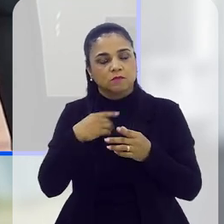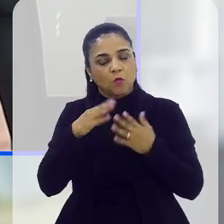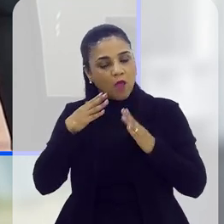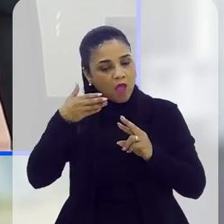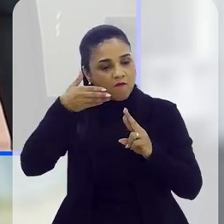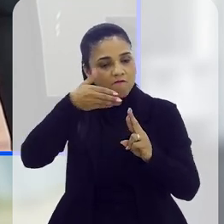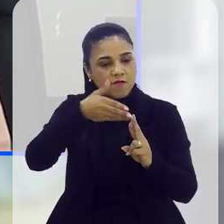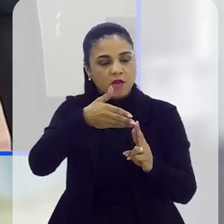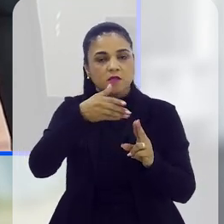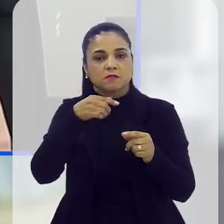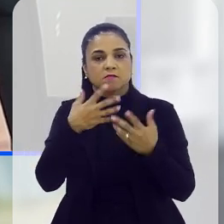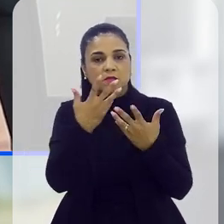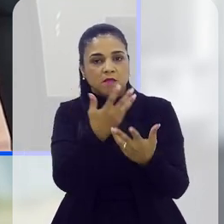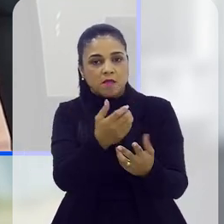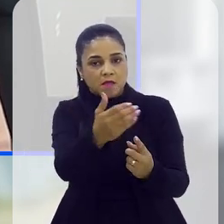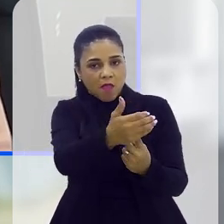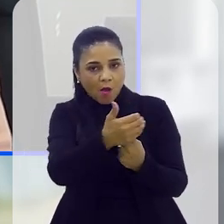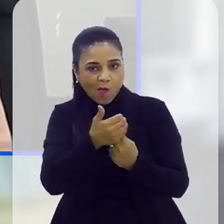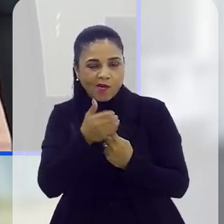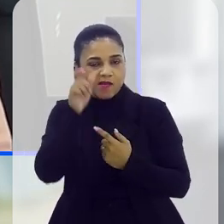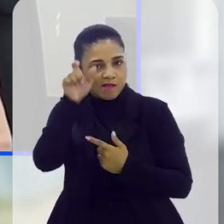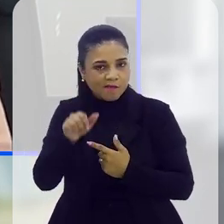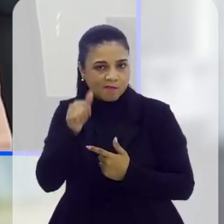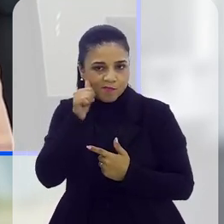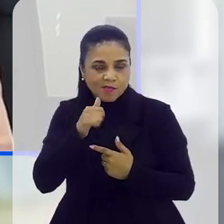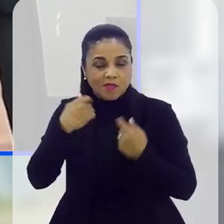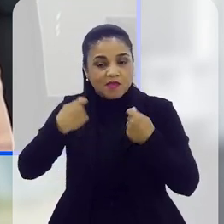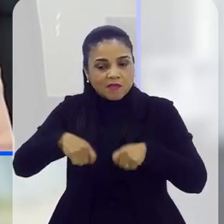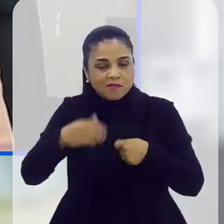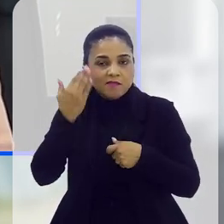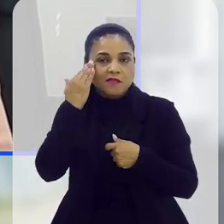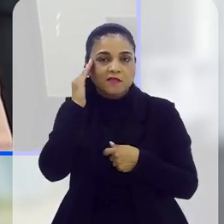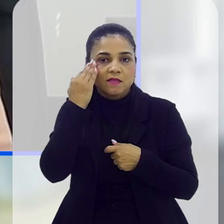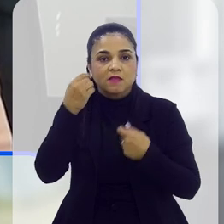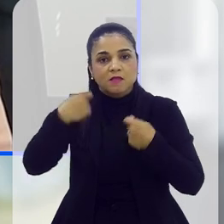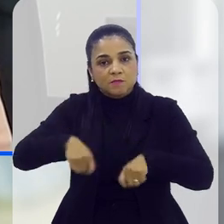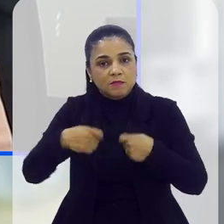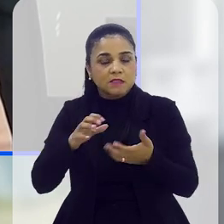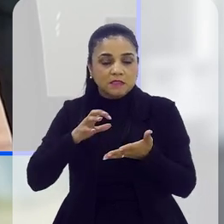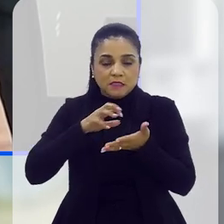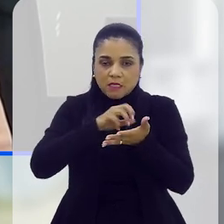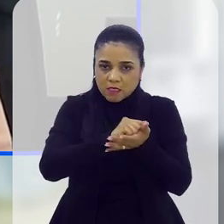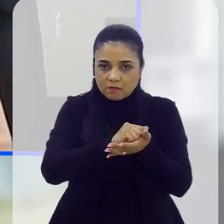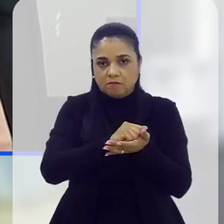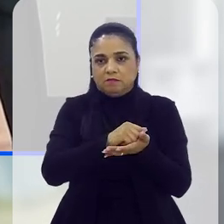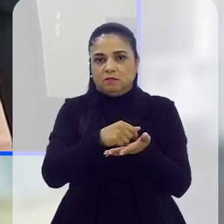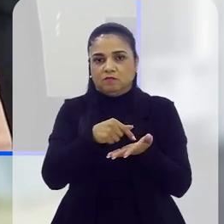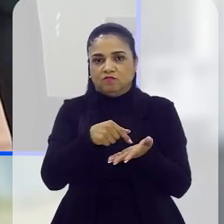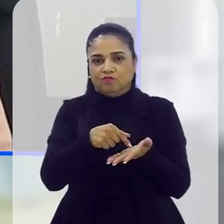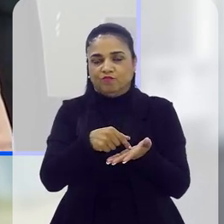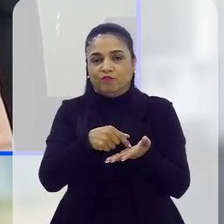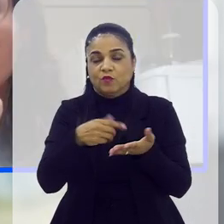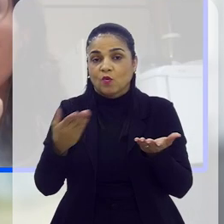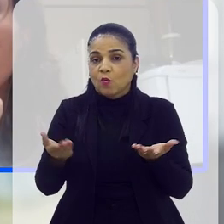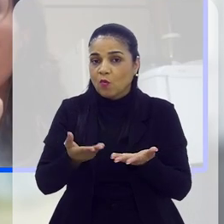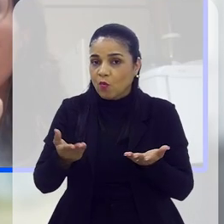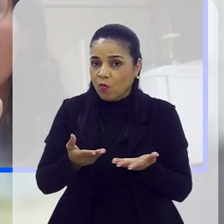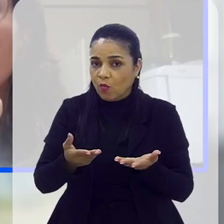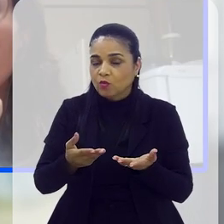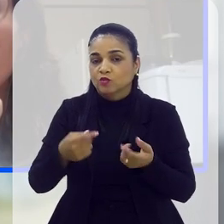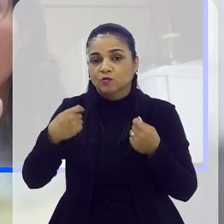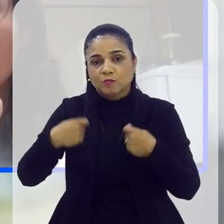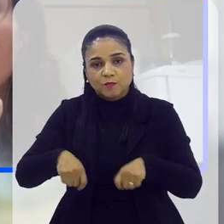centros de referência que vão receber essas mulheres para que elas entendam da necessidade do registro de ocorrência, mas hoje